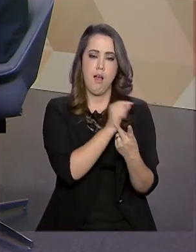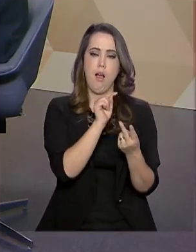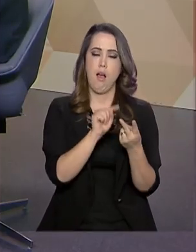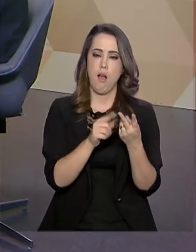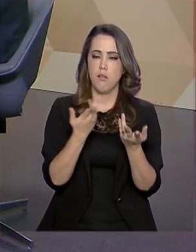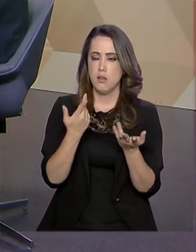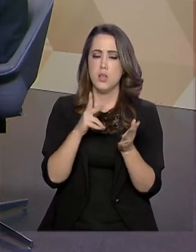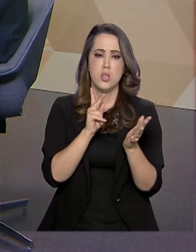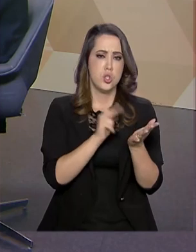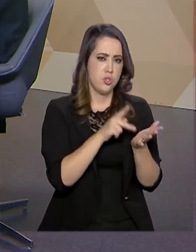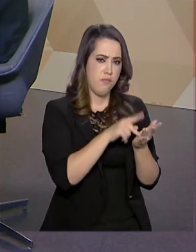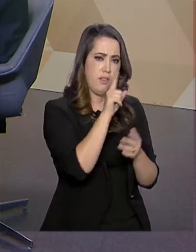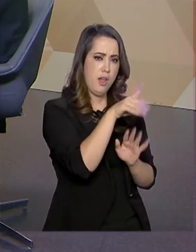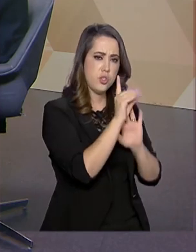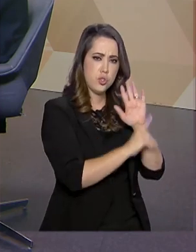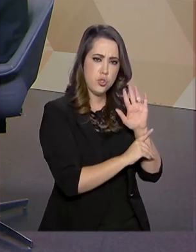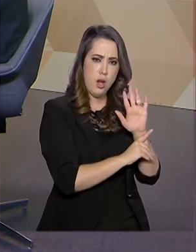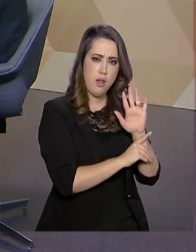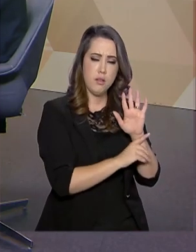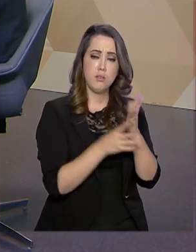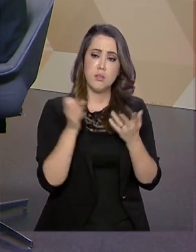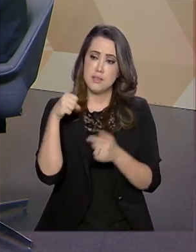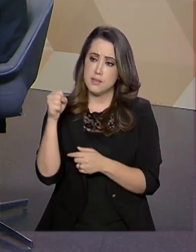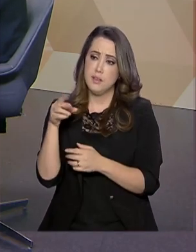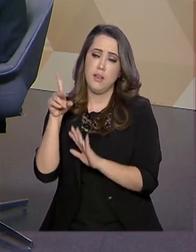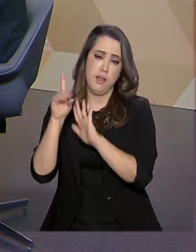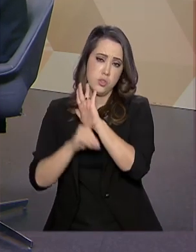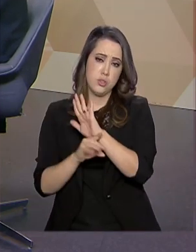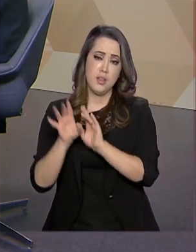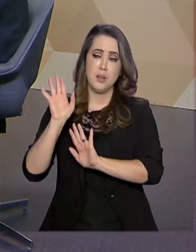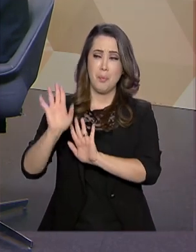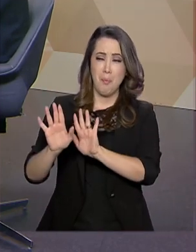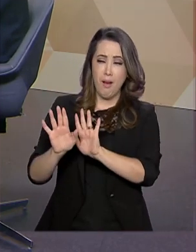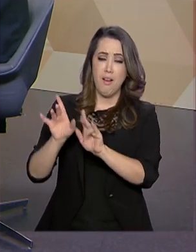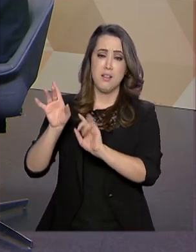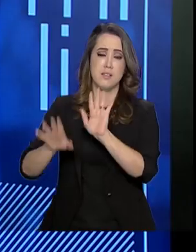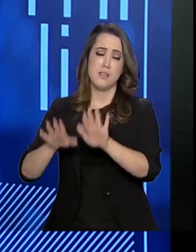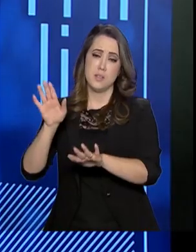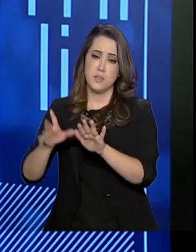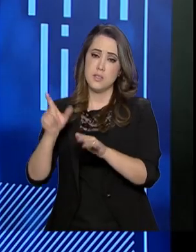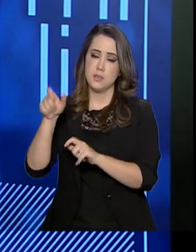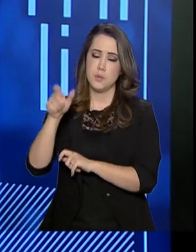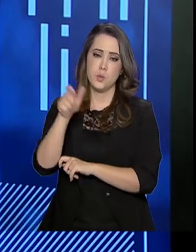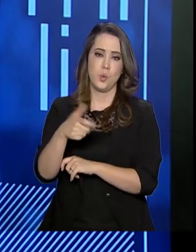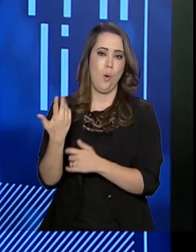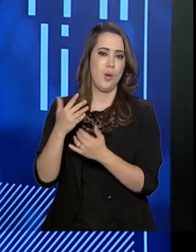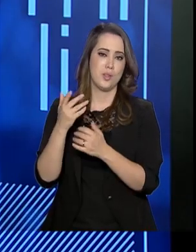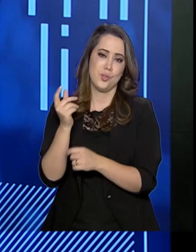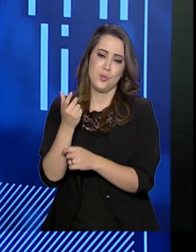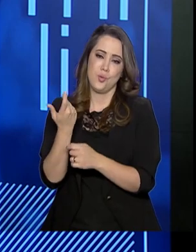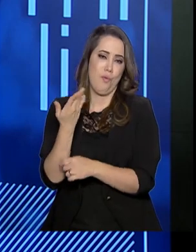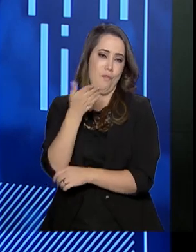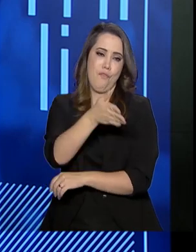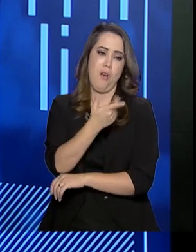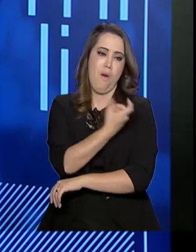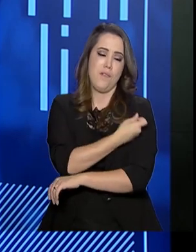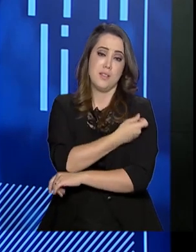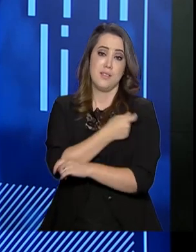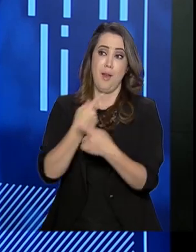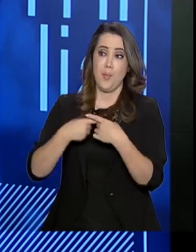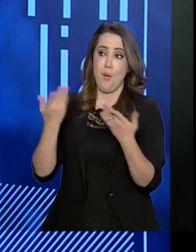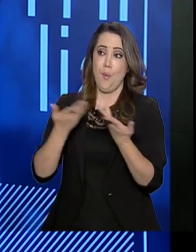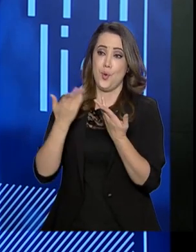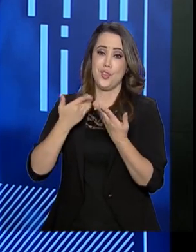têm, É a efetivação de direitos. mas que às vezes as pessoas não fazem, especialmente na questão da vacina, que existe até campanhas hoje para que não se